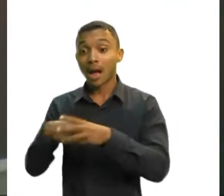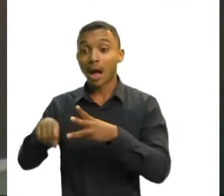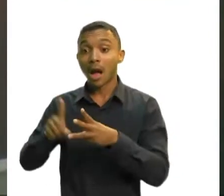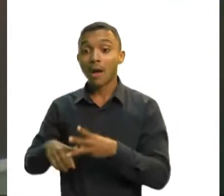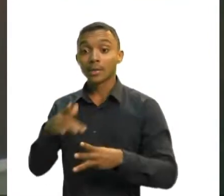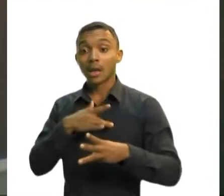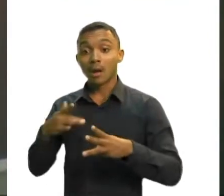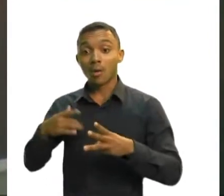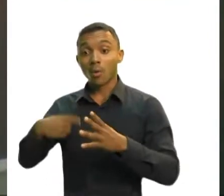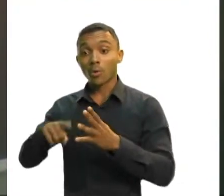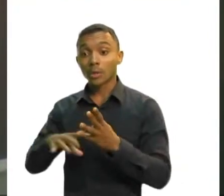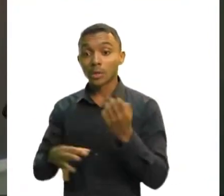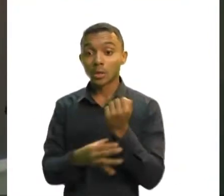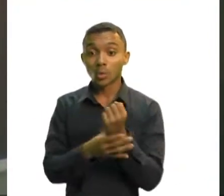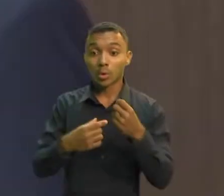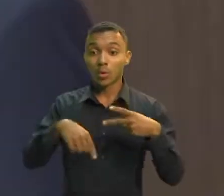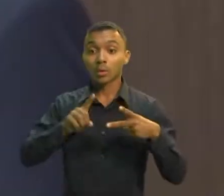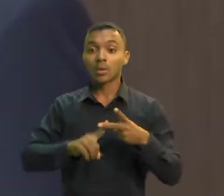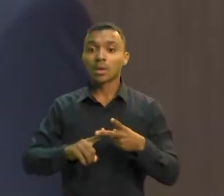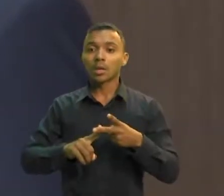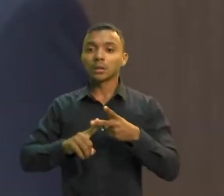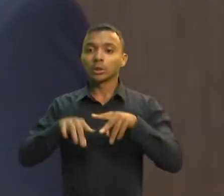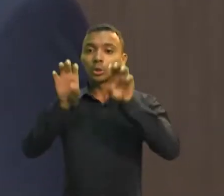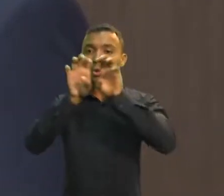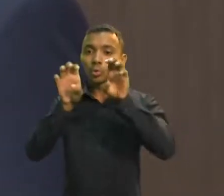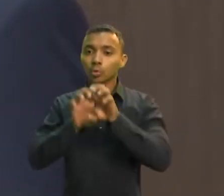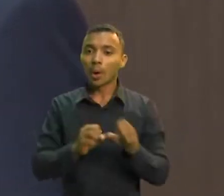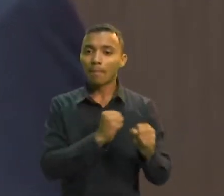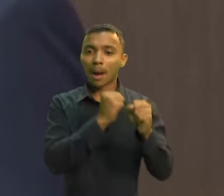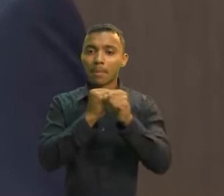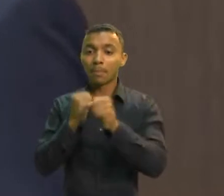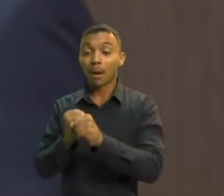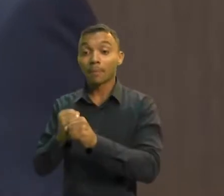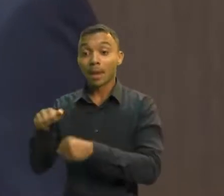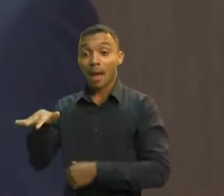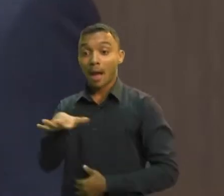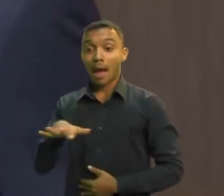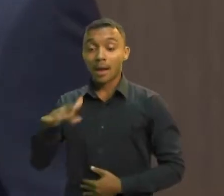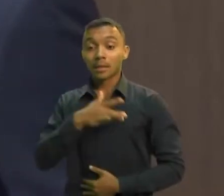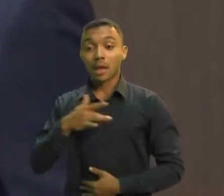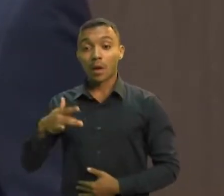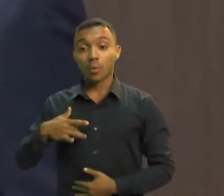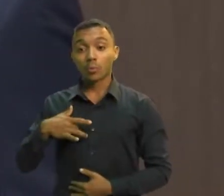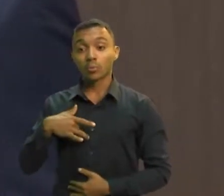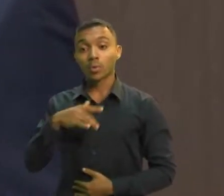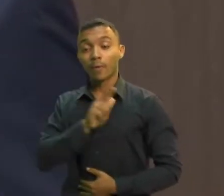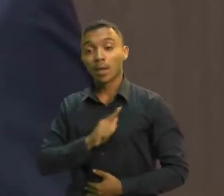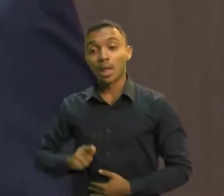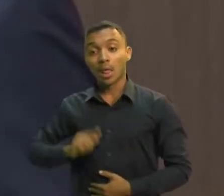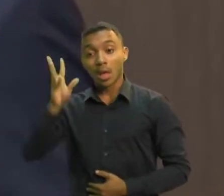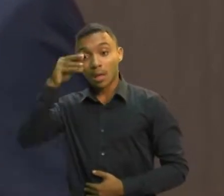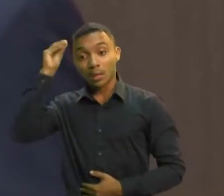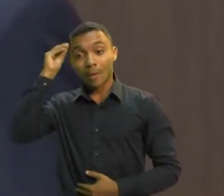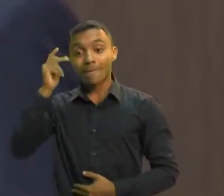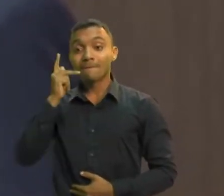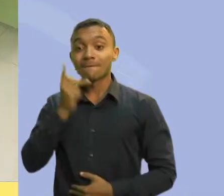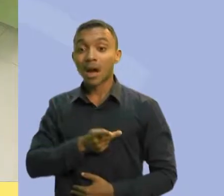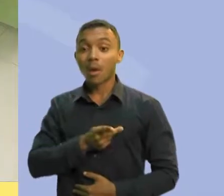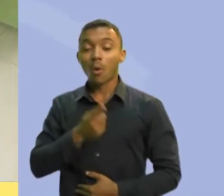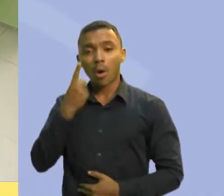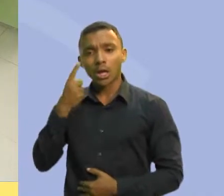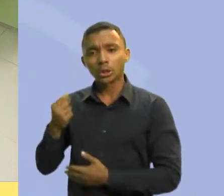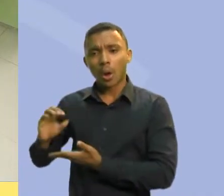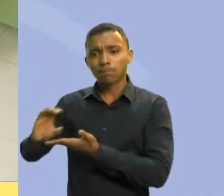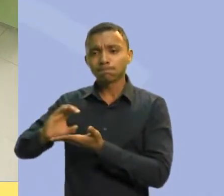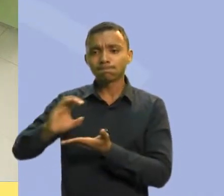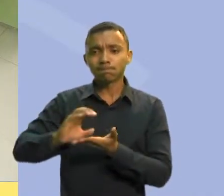segurança pública e infraestrutura. Na saúde, Camilo Santana destacou os incentivos para o enfrentamento da pandemia. O